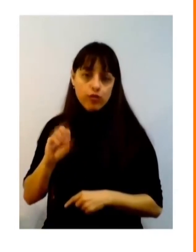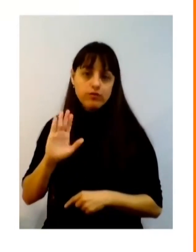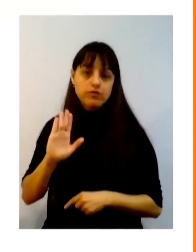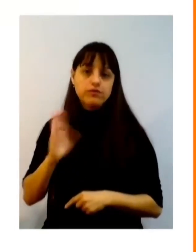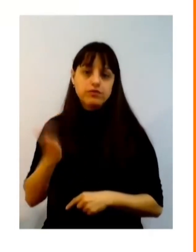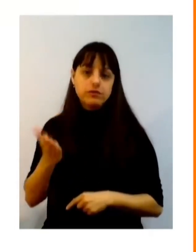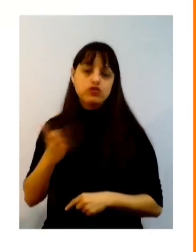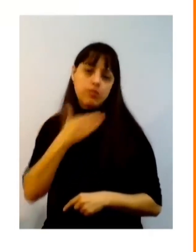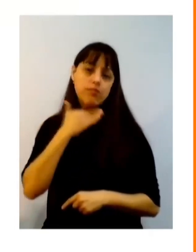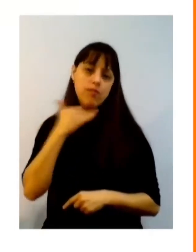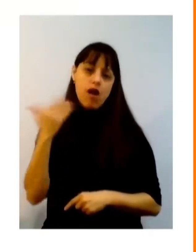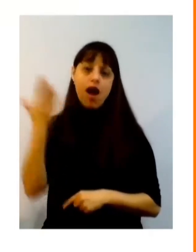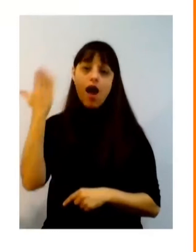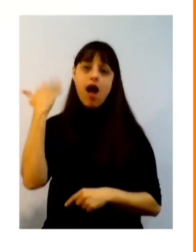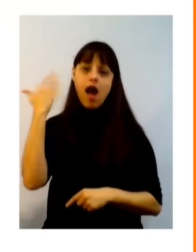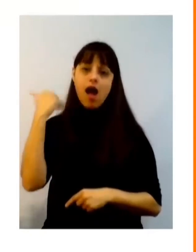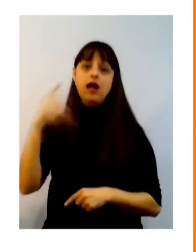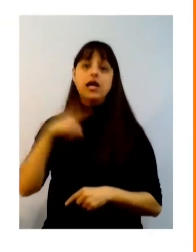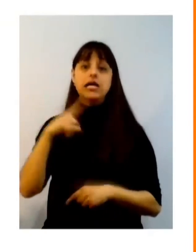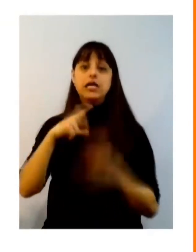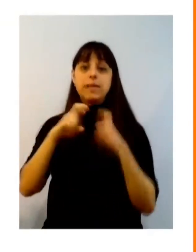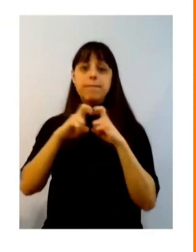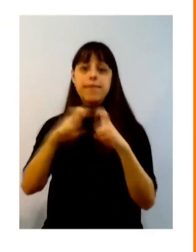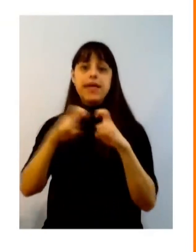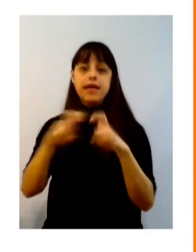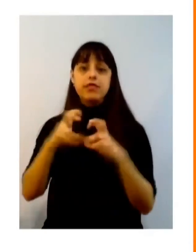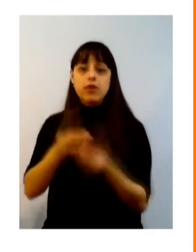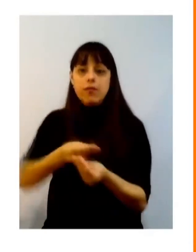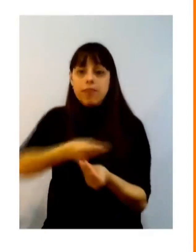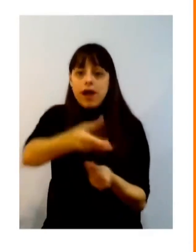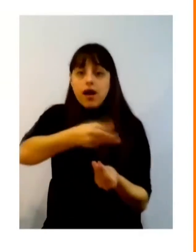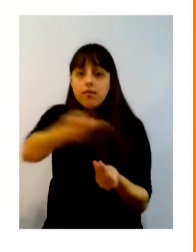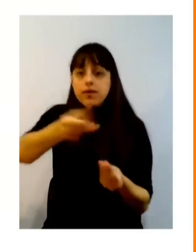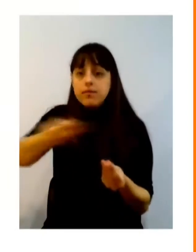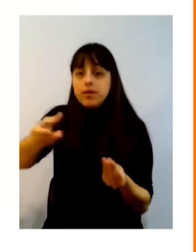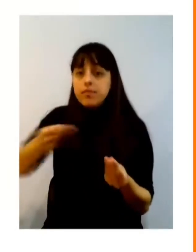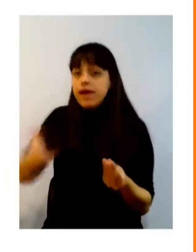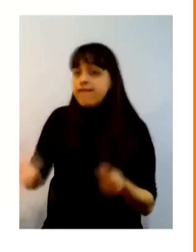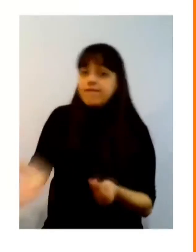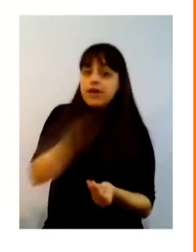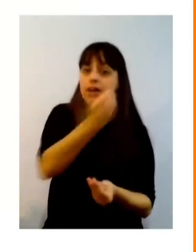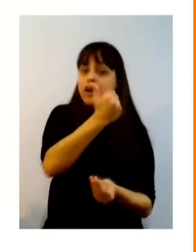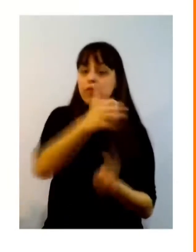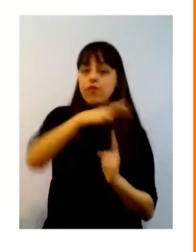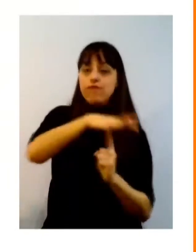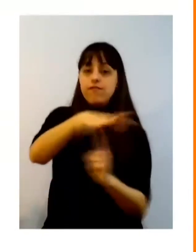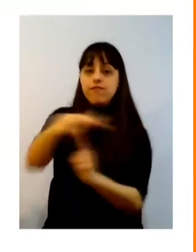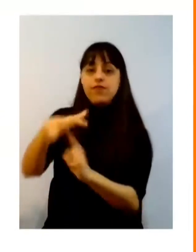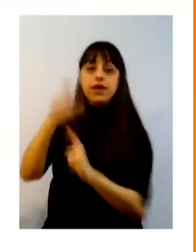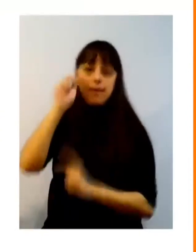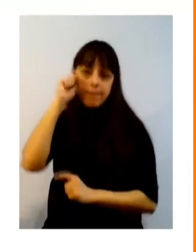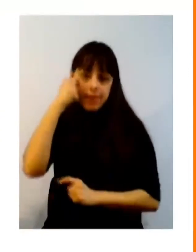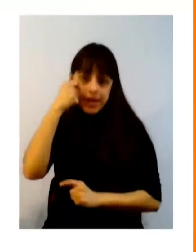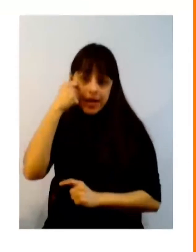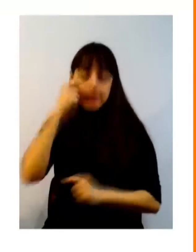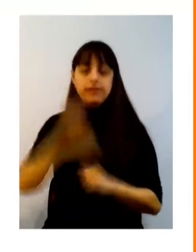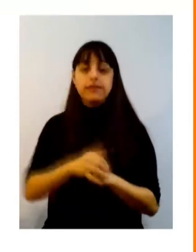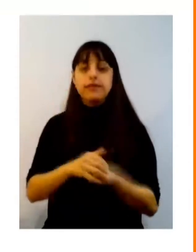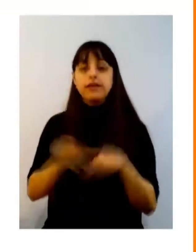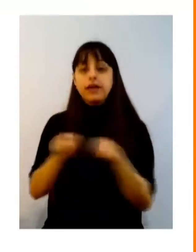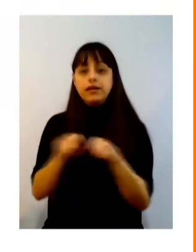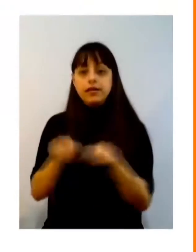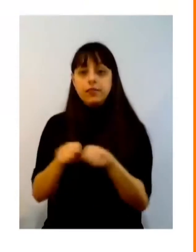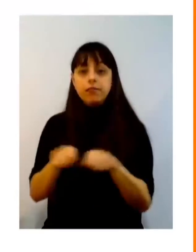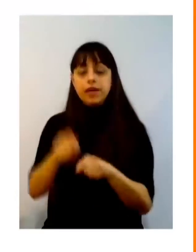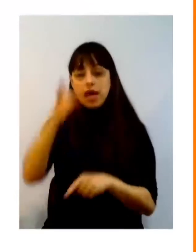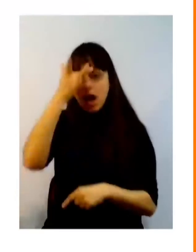os panfletos ia pro metrô ia distribuir falava com orgulho vai na feira preta pelo depoimento das pessoas e